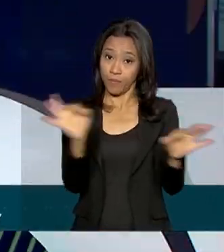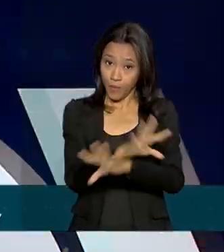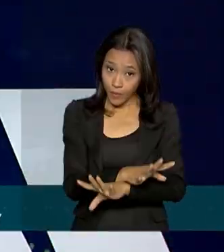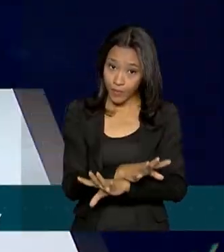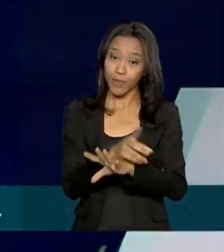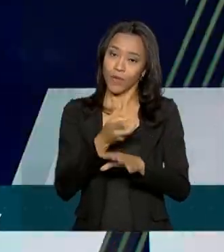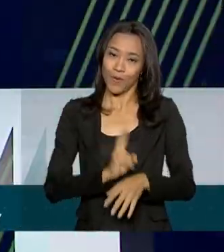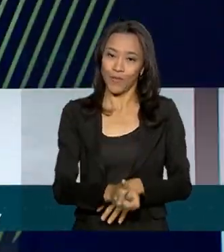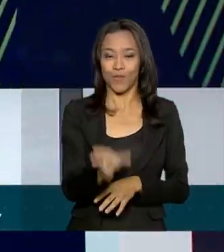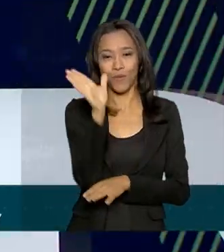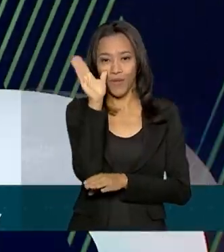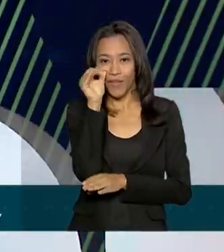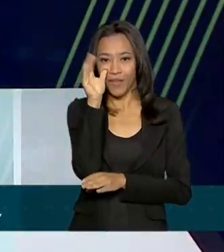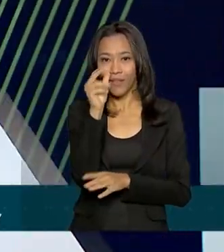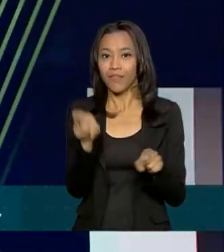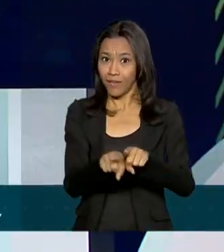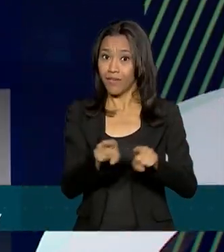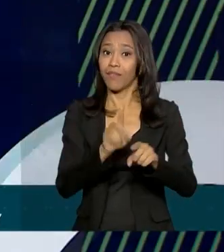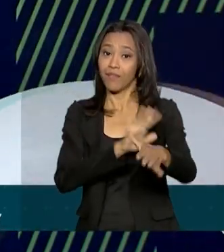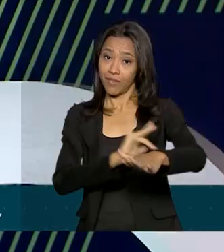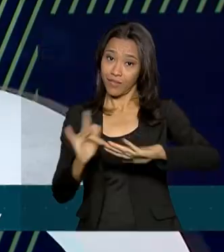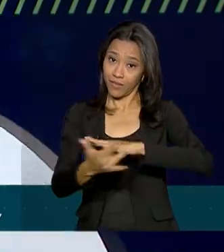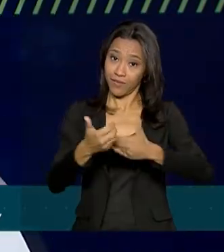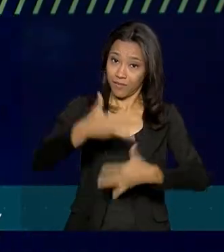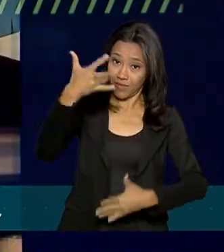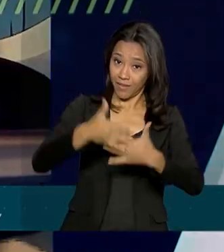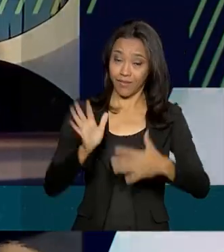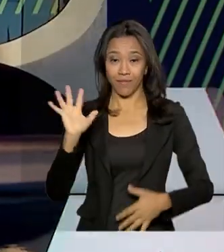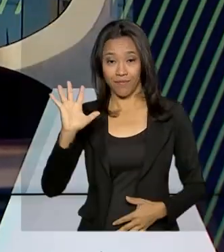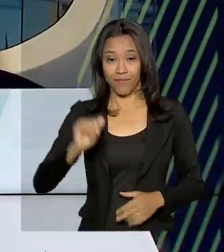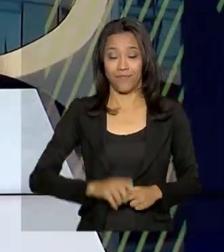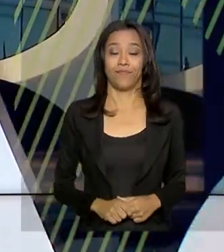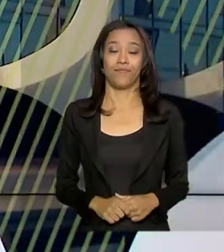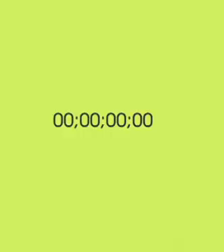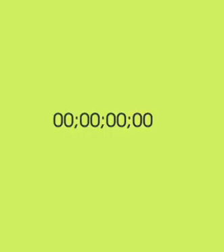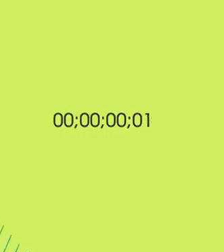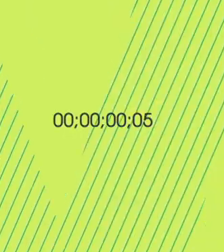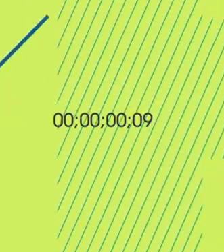aqui. Continue nos acompanhando também pelas redes sociais. Até mais!